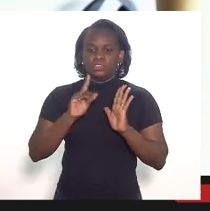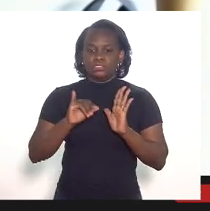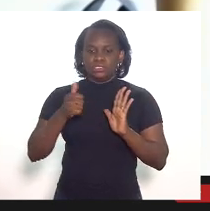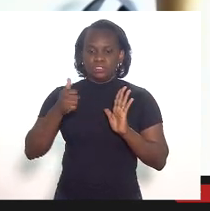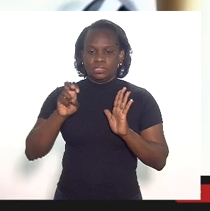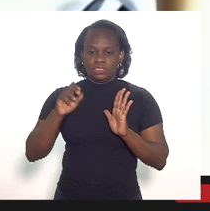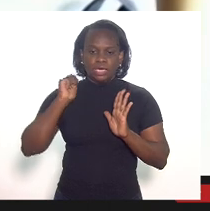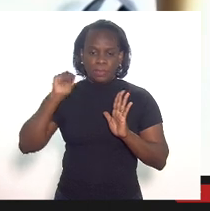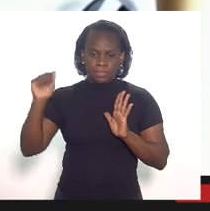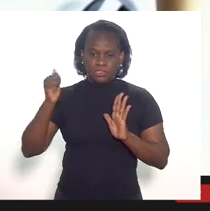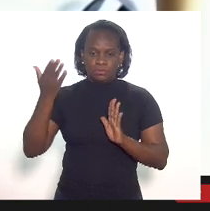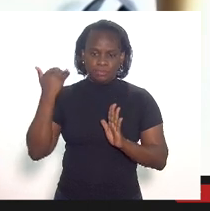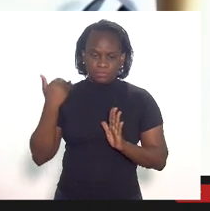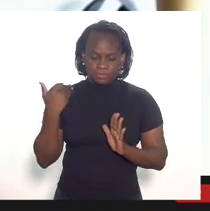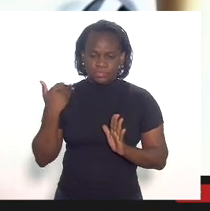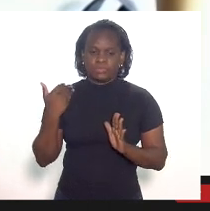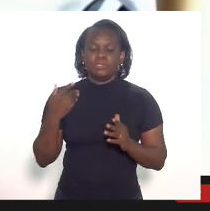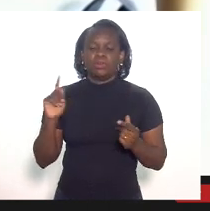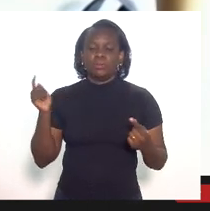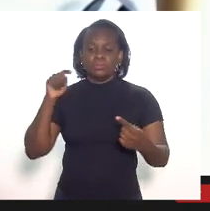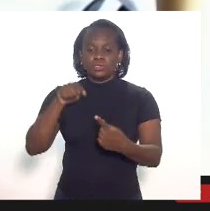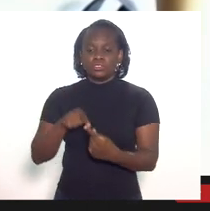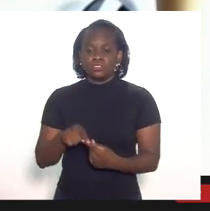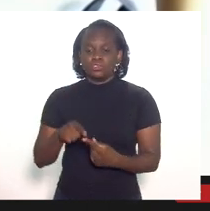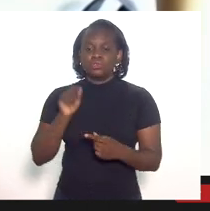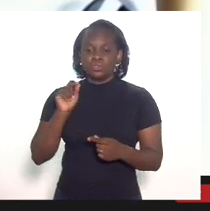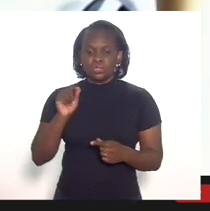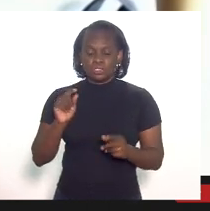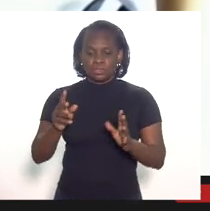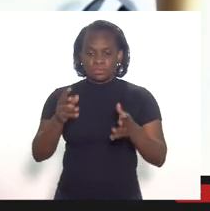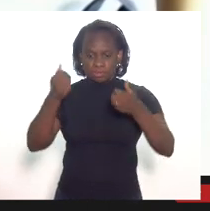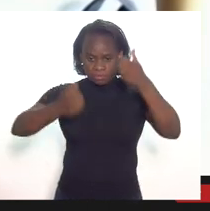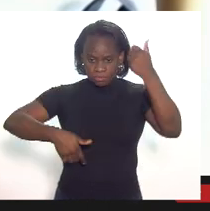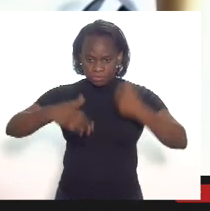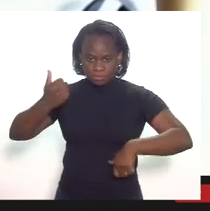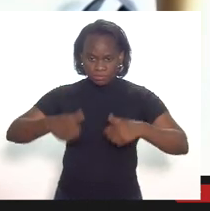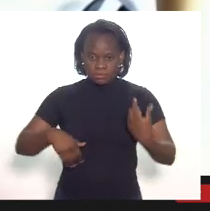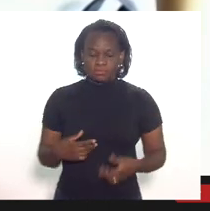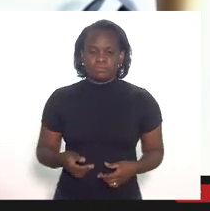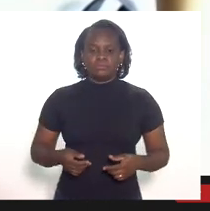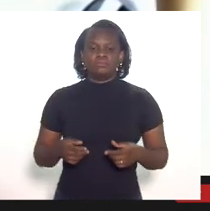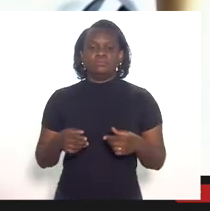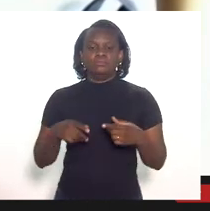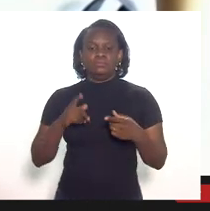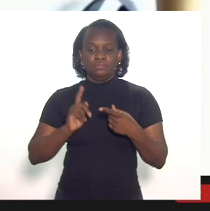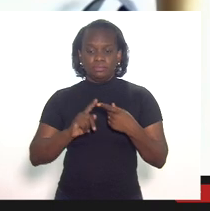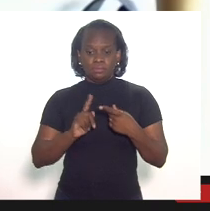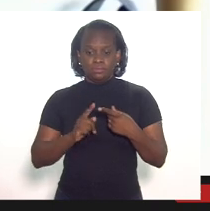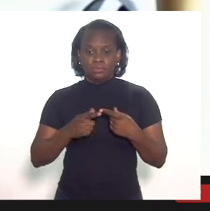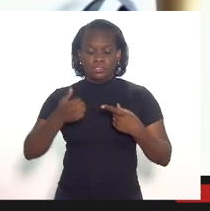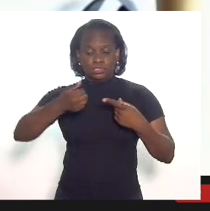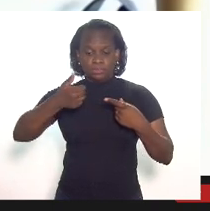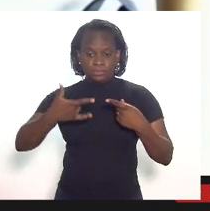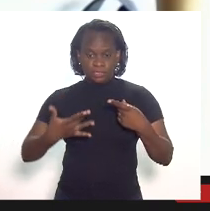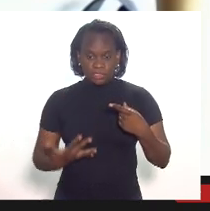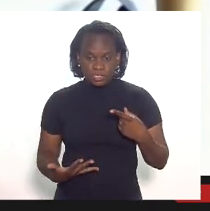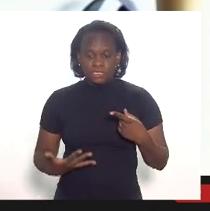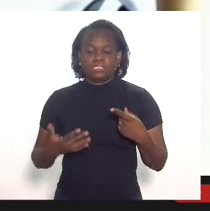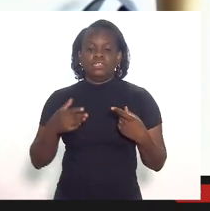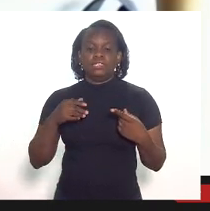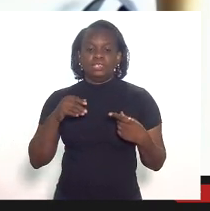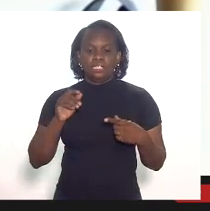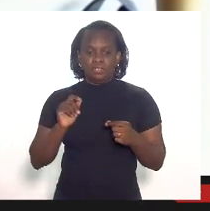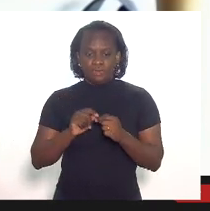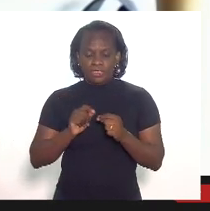passado, com a finalidade de ouvirmos 1. Explanação a ser feita pela